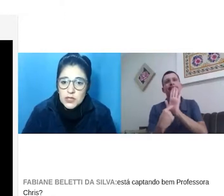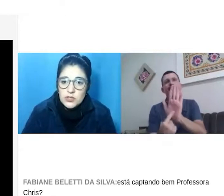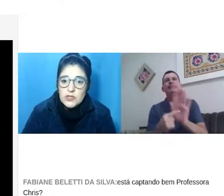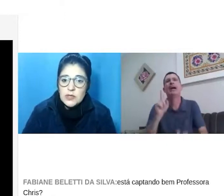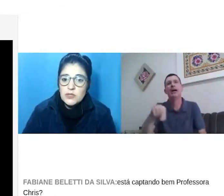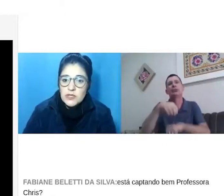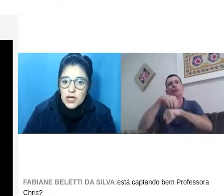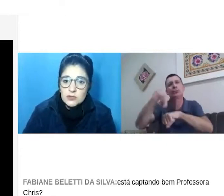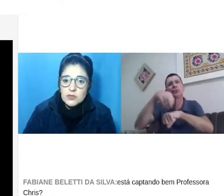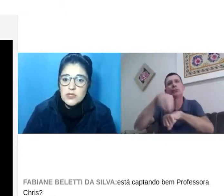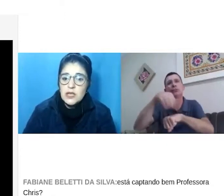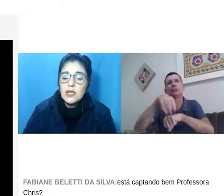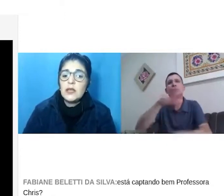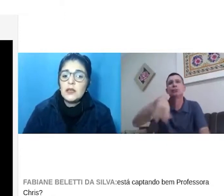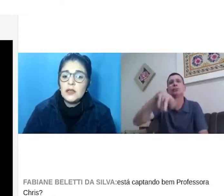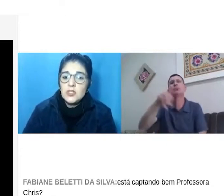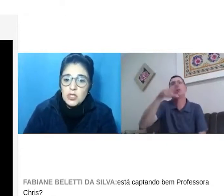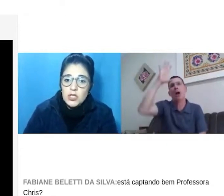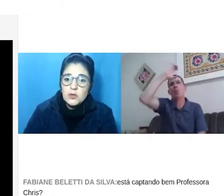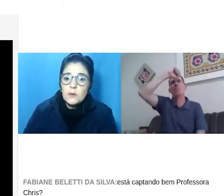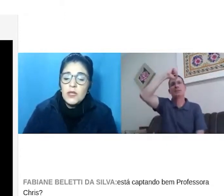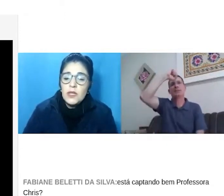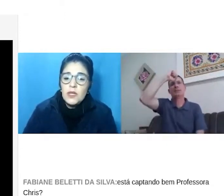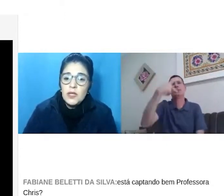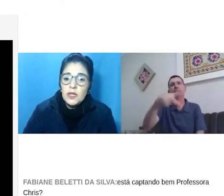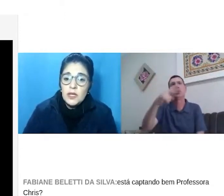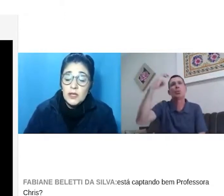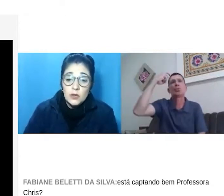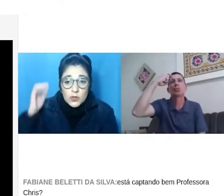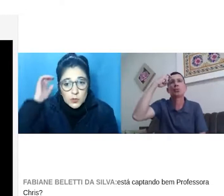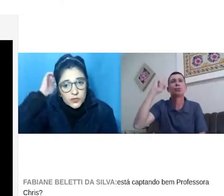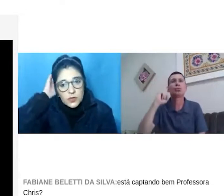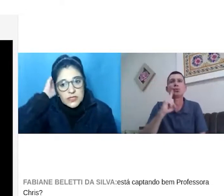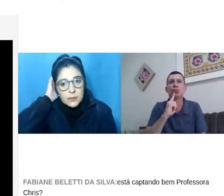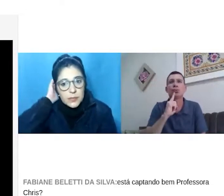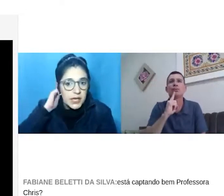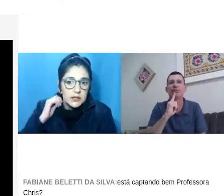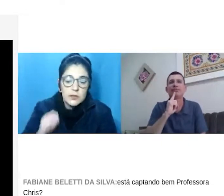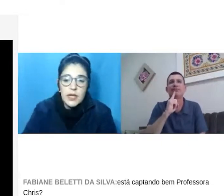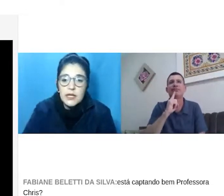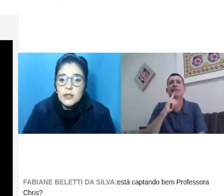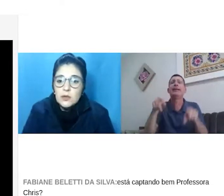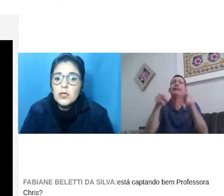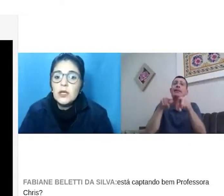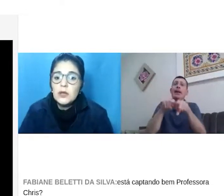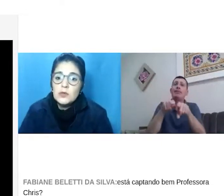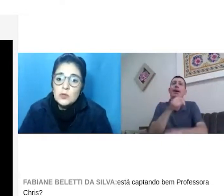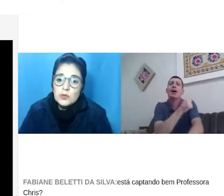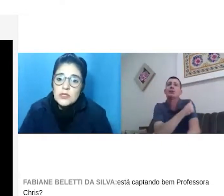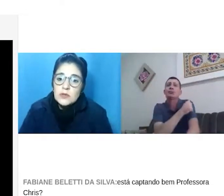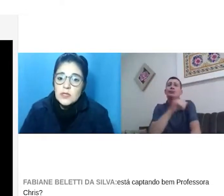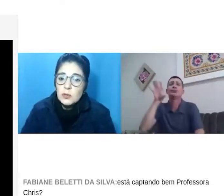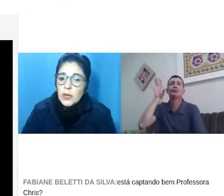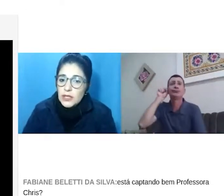importante de ser mostrado, de ser dito. E que todos os professores aprendam, né? Então, que os